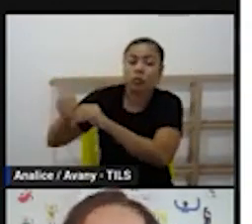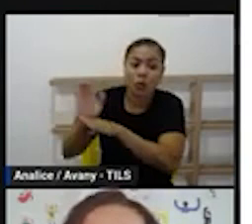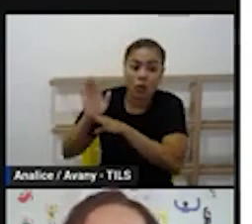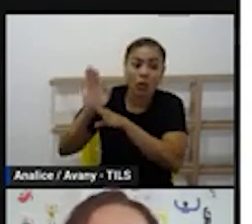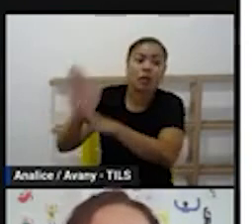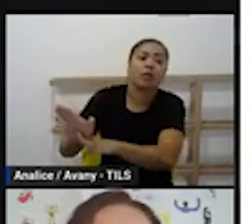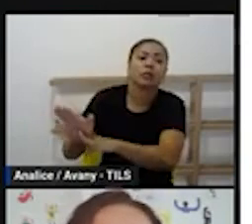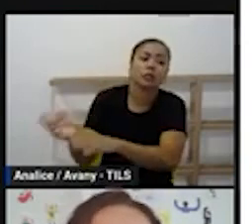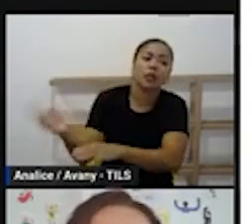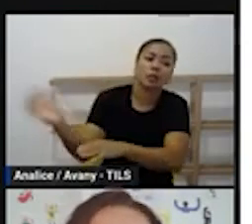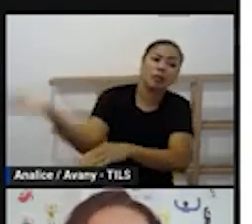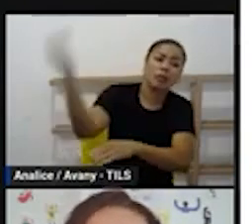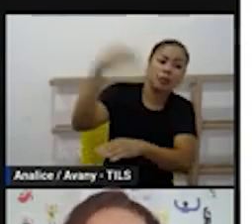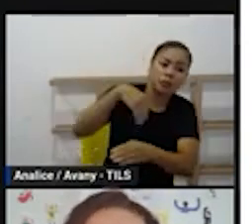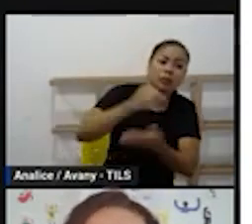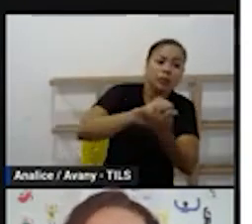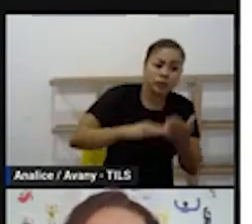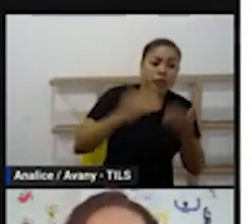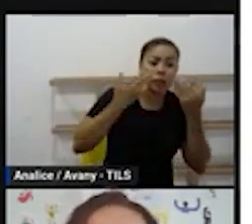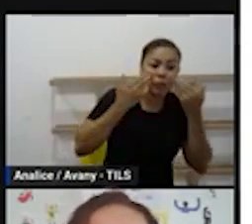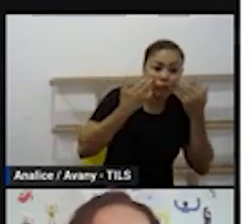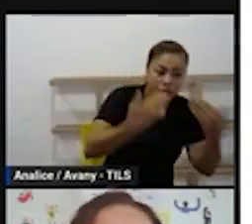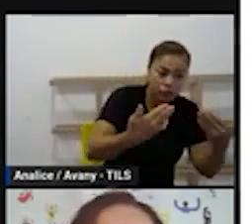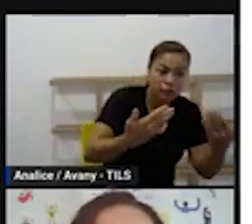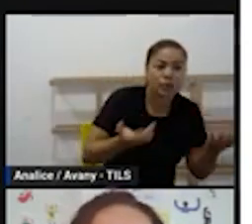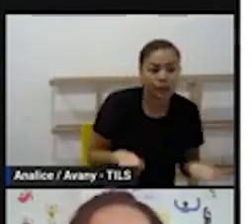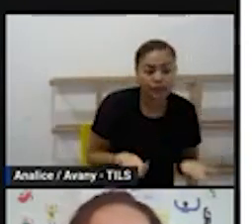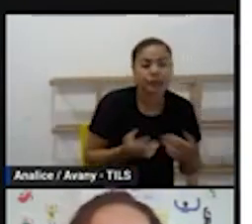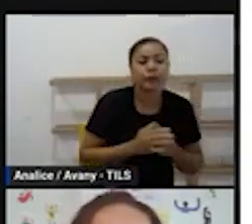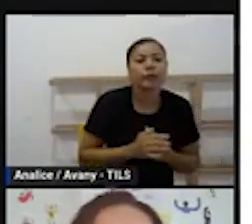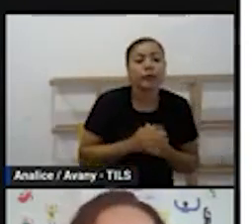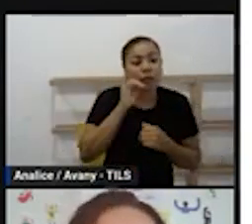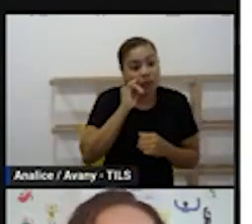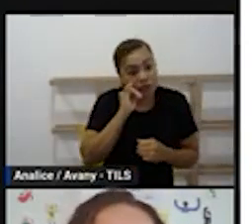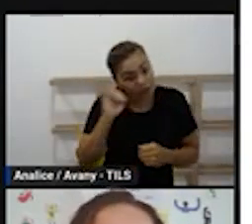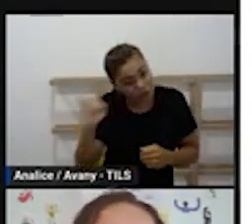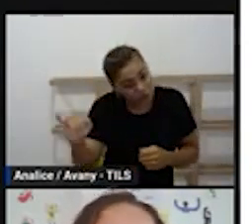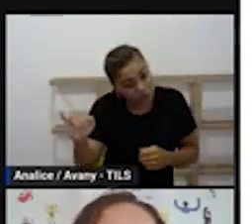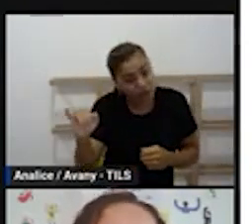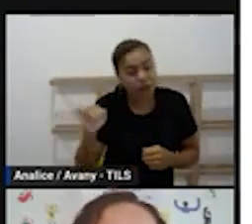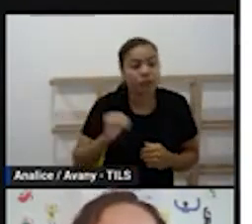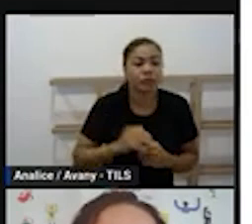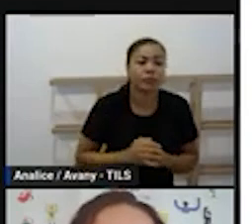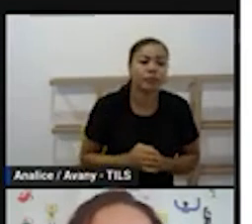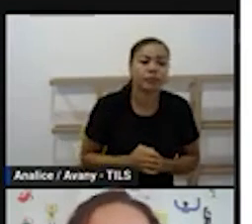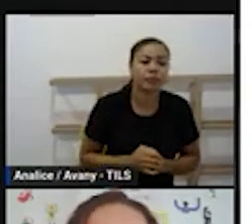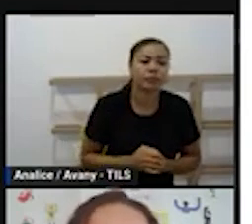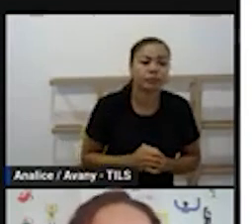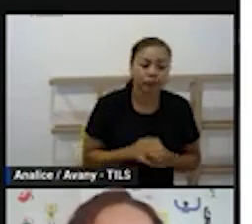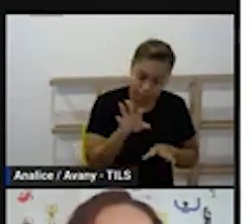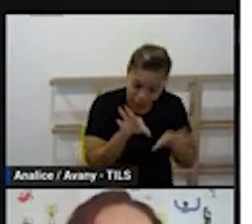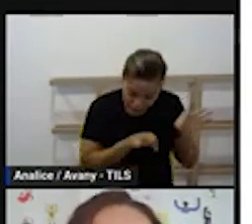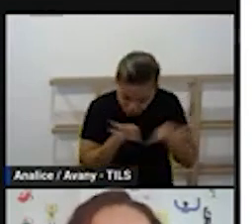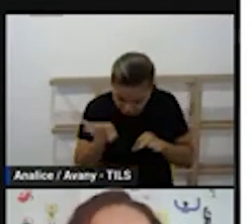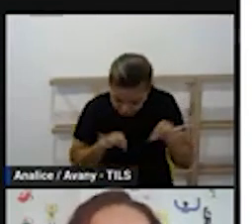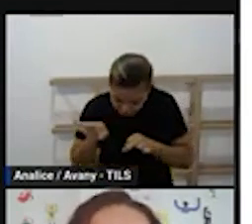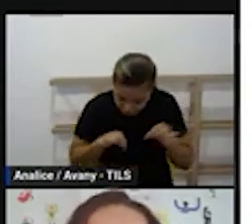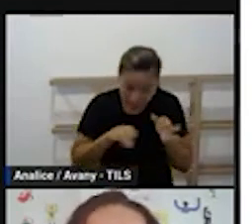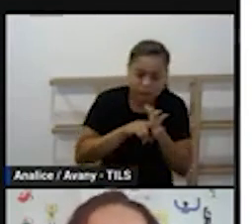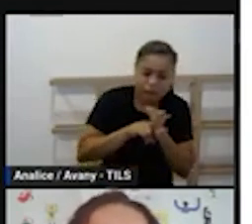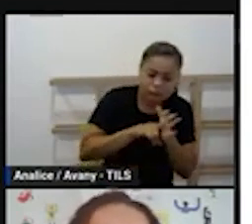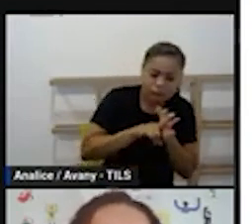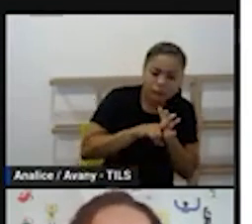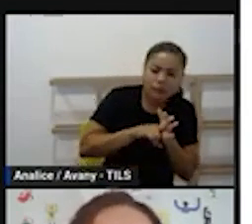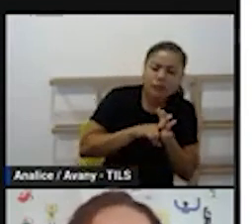nessa roda final é que a gente apresenta essa atividade que vai para casa esse aviso esse formativo em que a gente organiza avalia o dia que foi